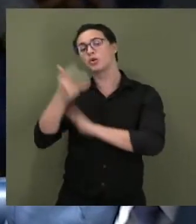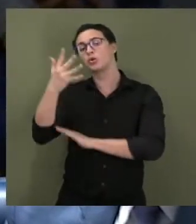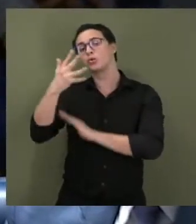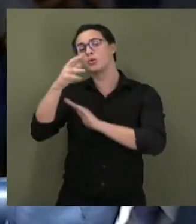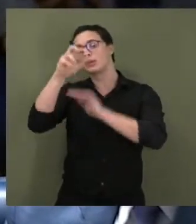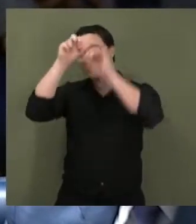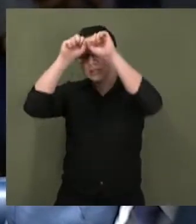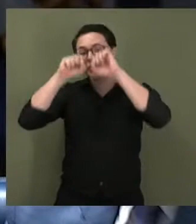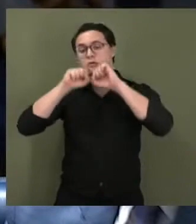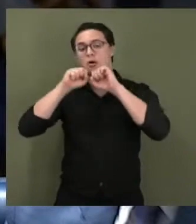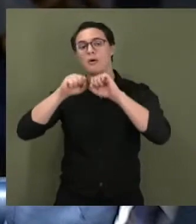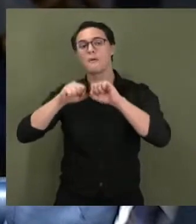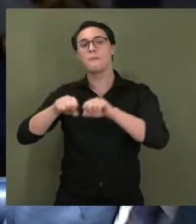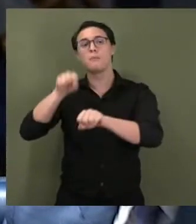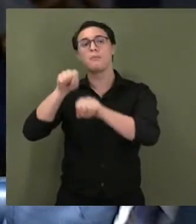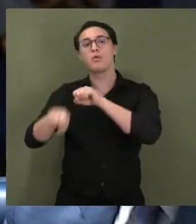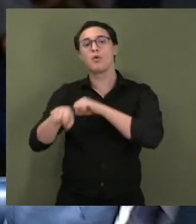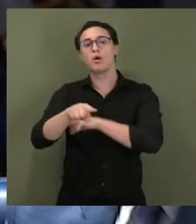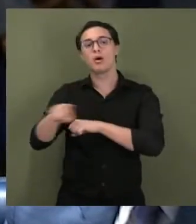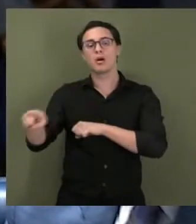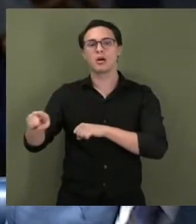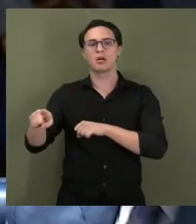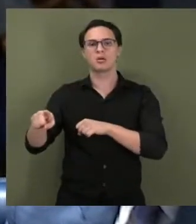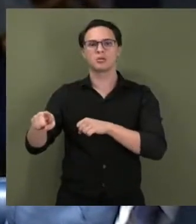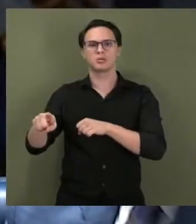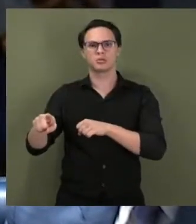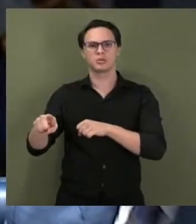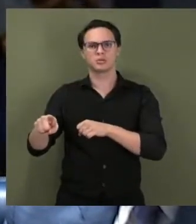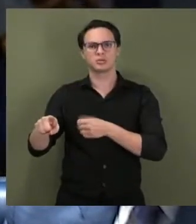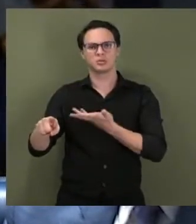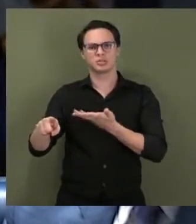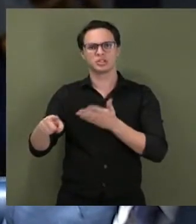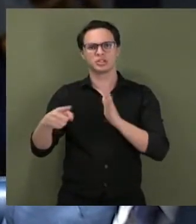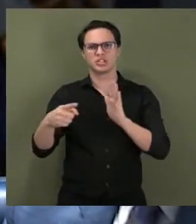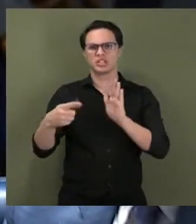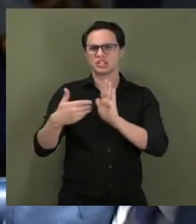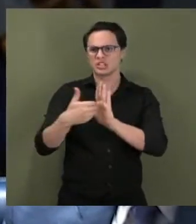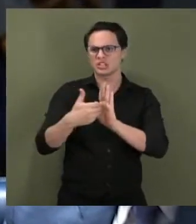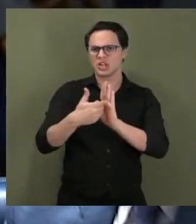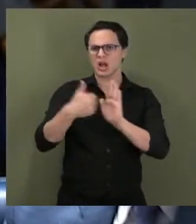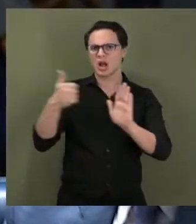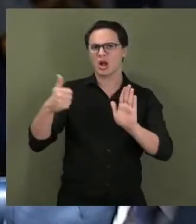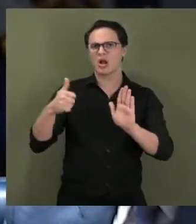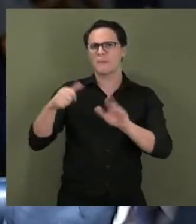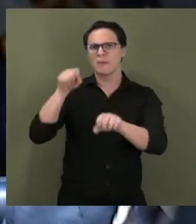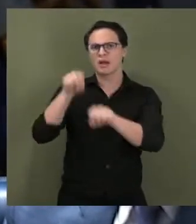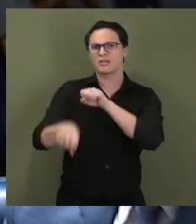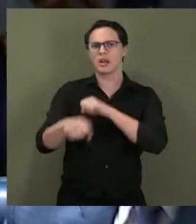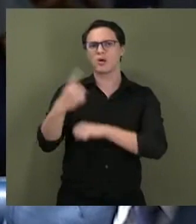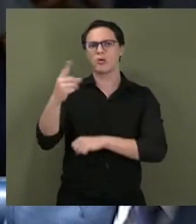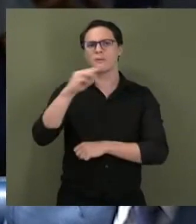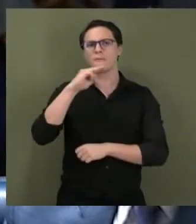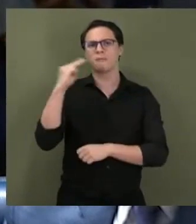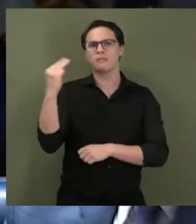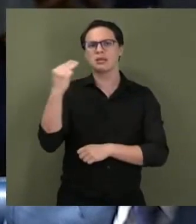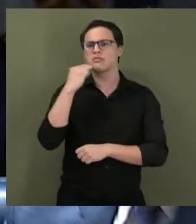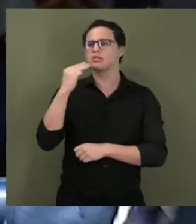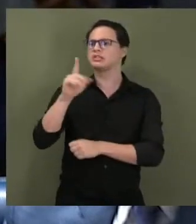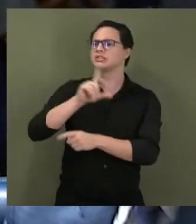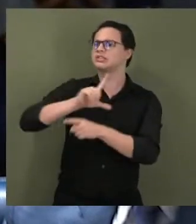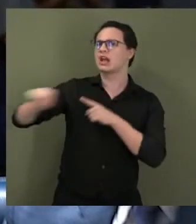mortos com esses ataques e tirar um milhão de palestinos, dizer que saiam daqui, vão para o gueto,